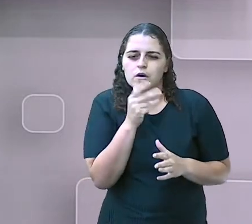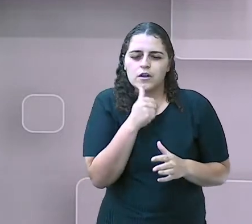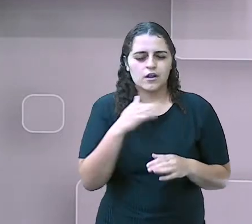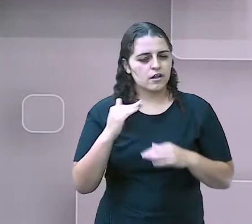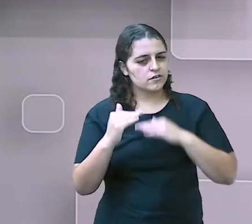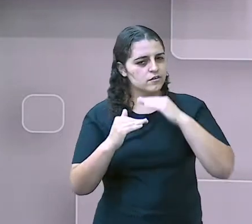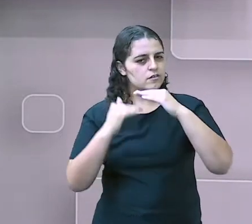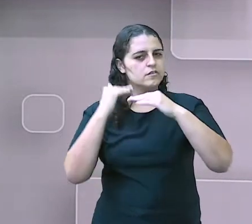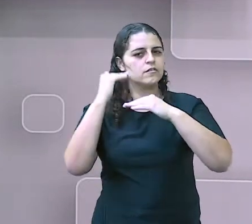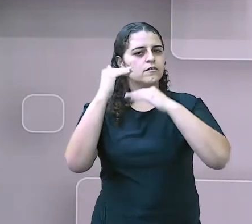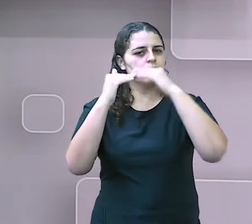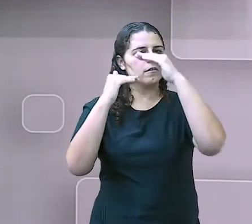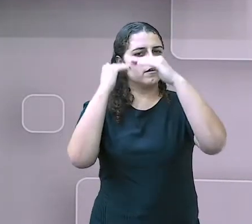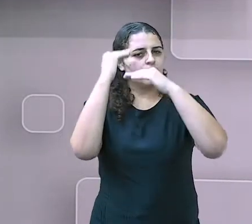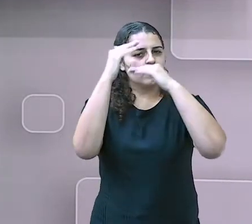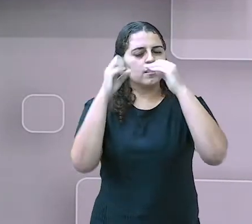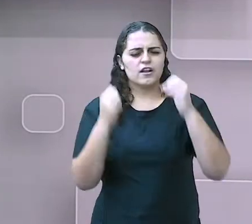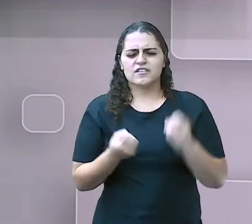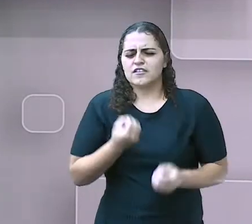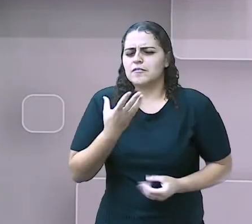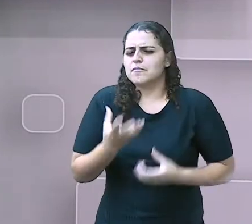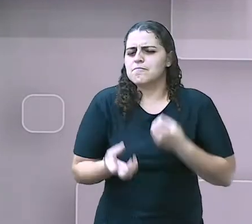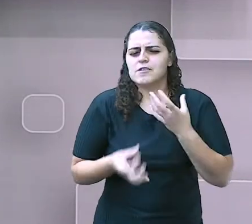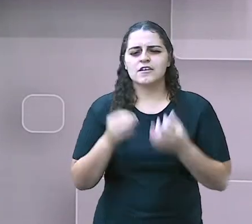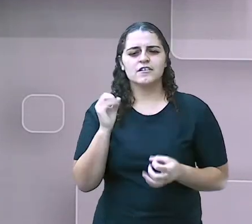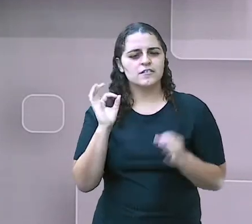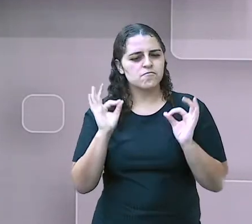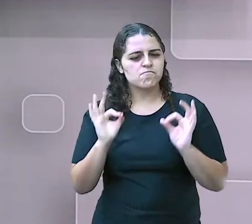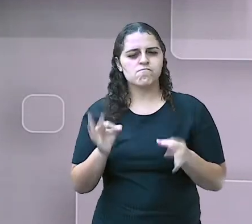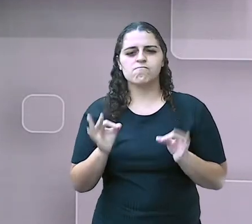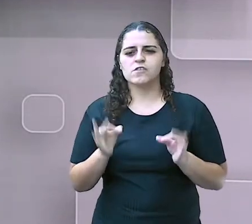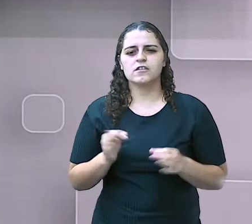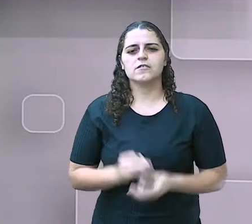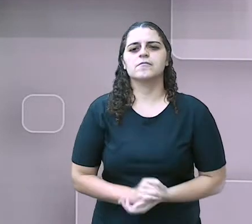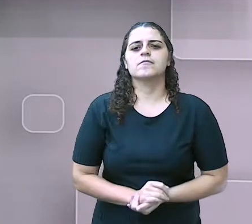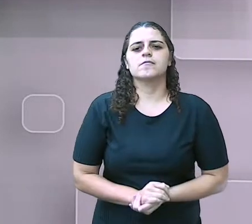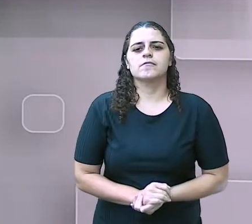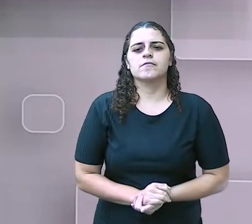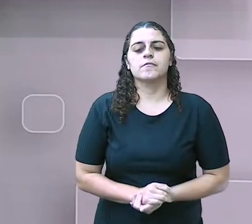desenvolveram, elas se expressam de maneira adequada.